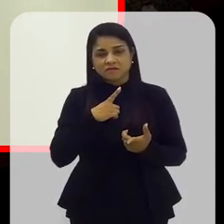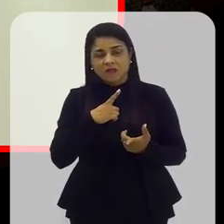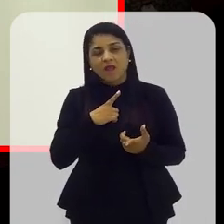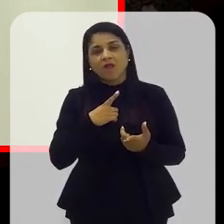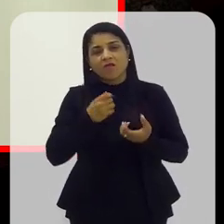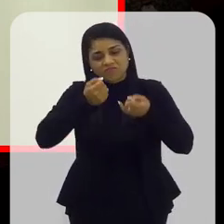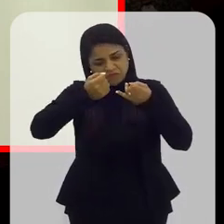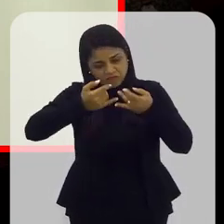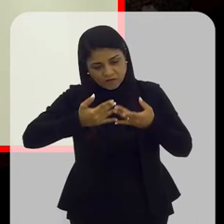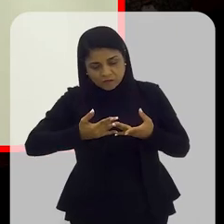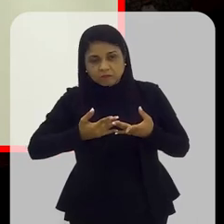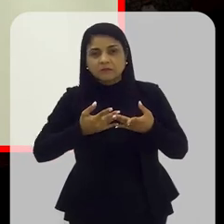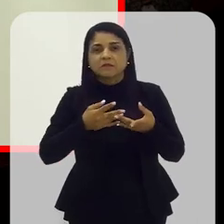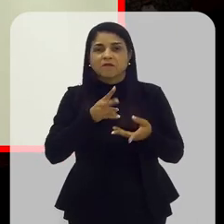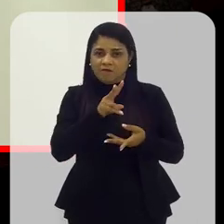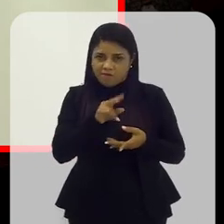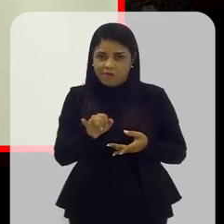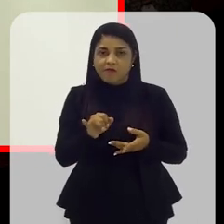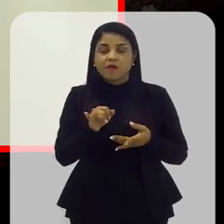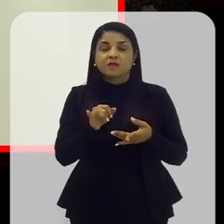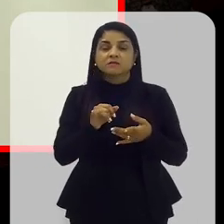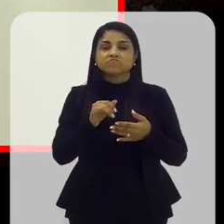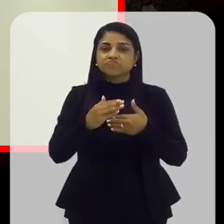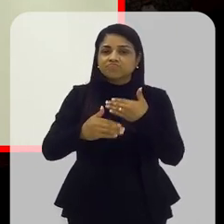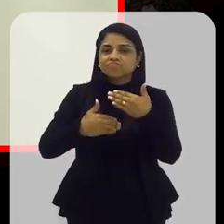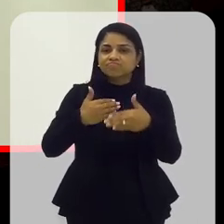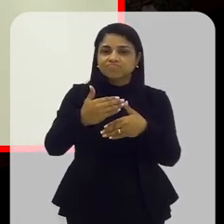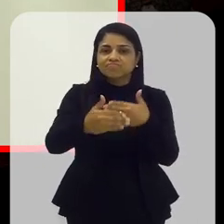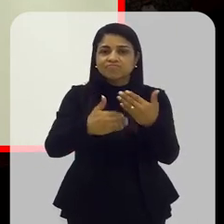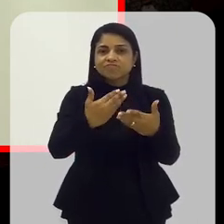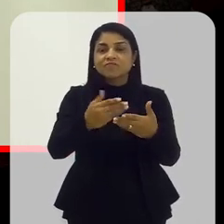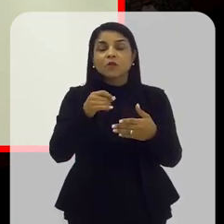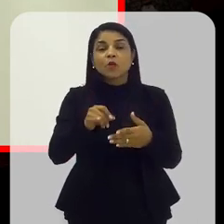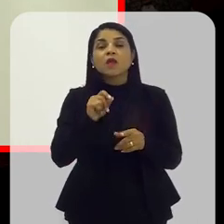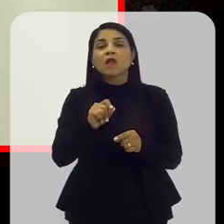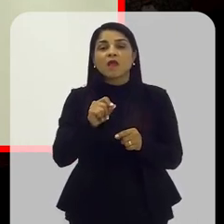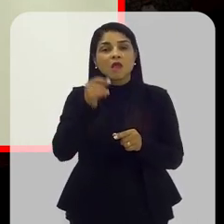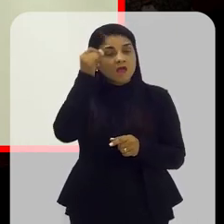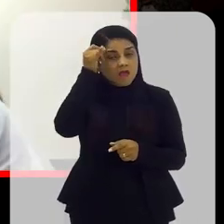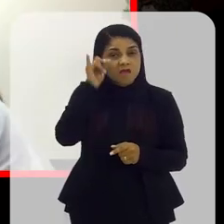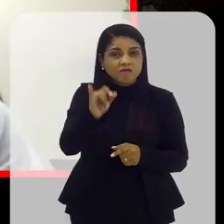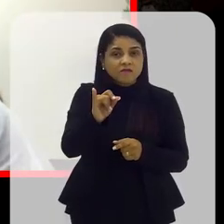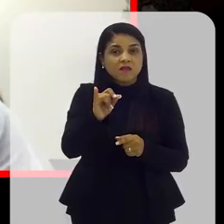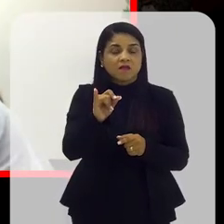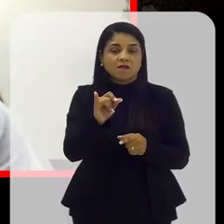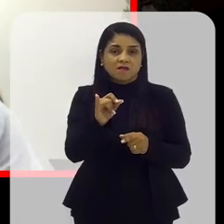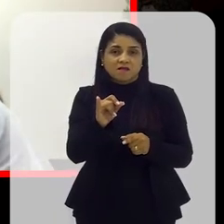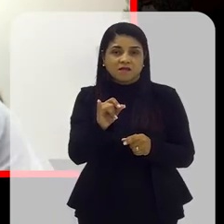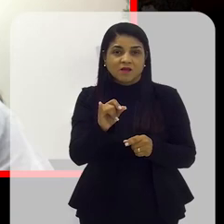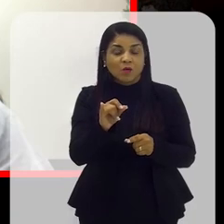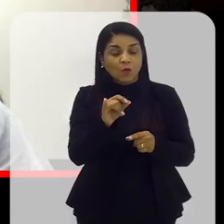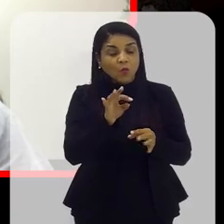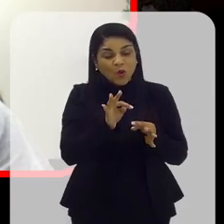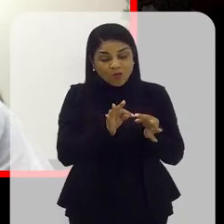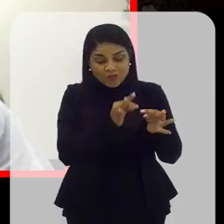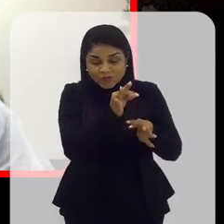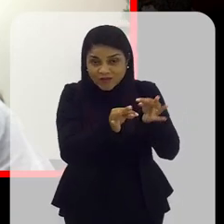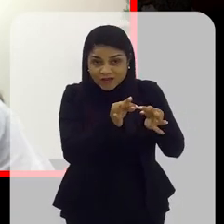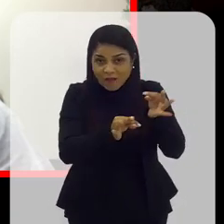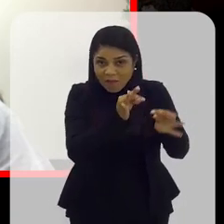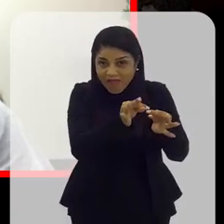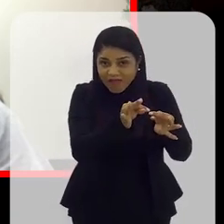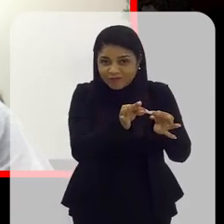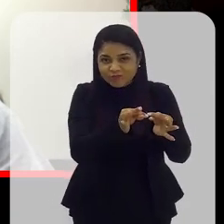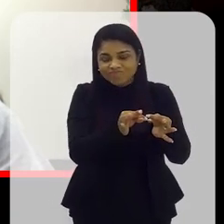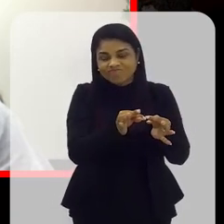que a gente ainda deve falar aqui, isso se prossegue sempre no sentido de prevenir. O tratamento é quando a